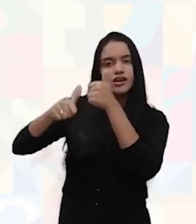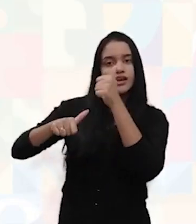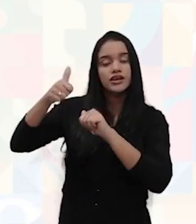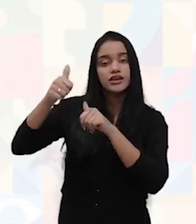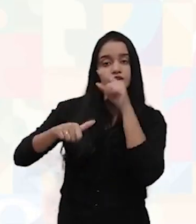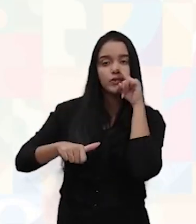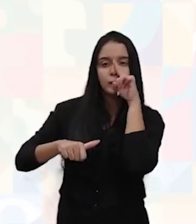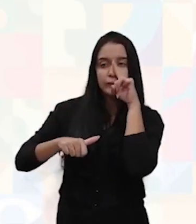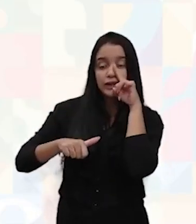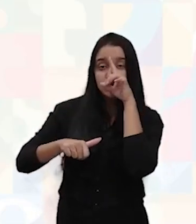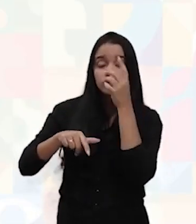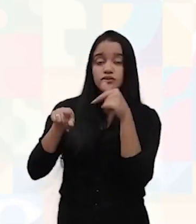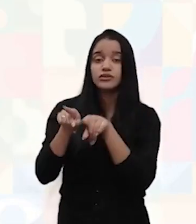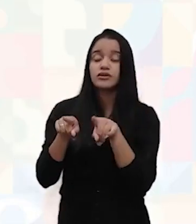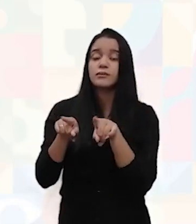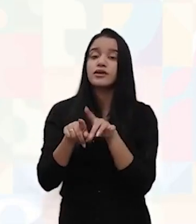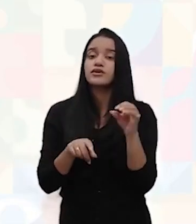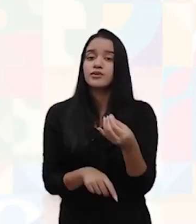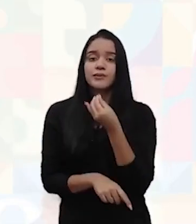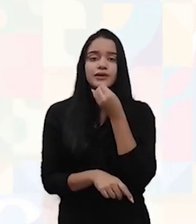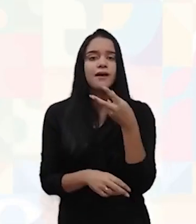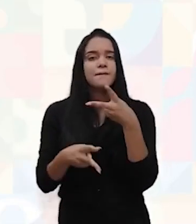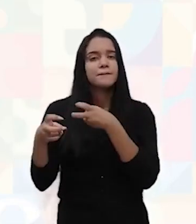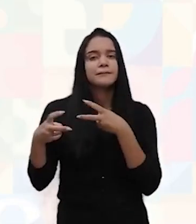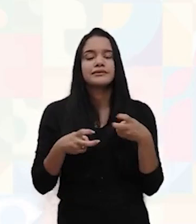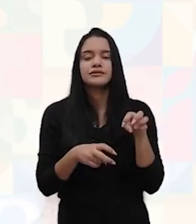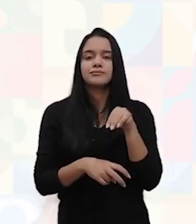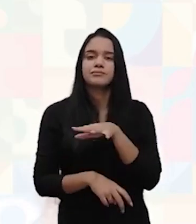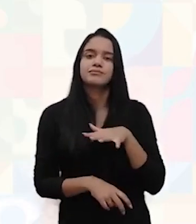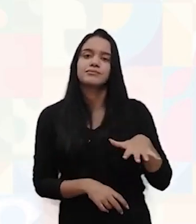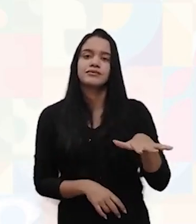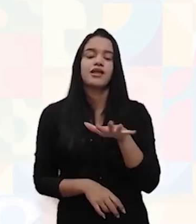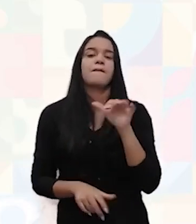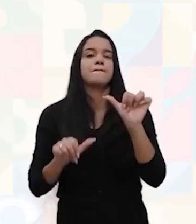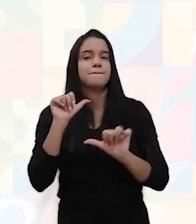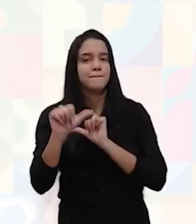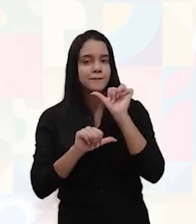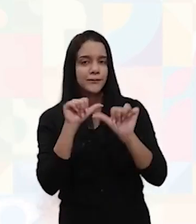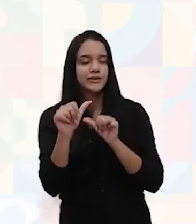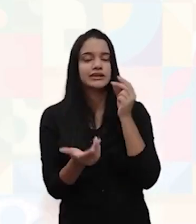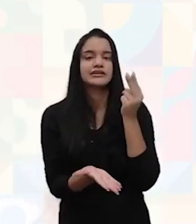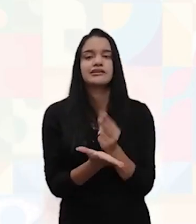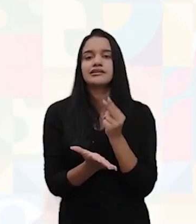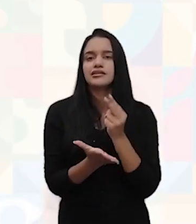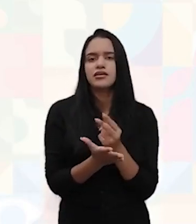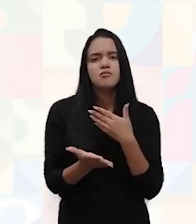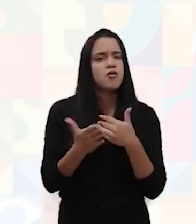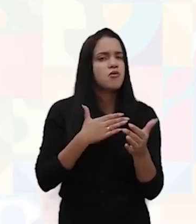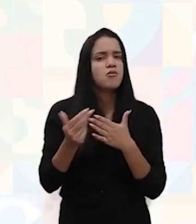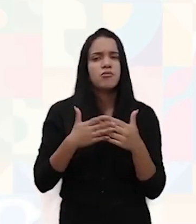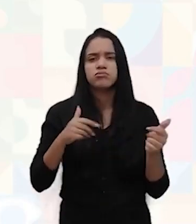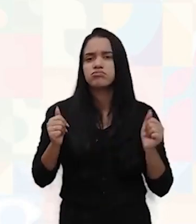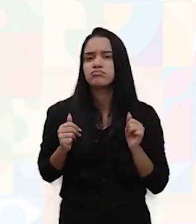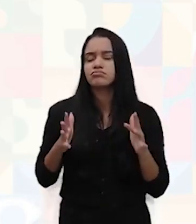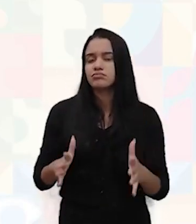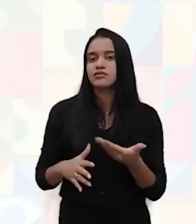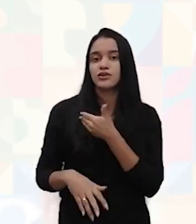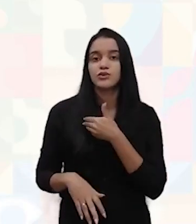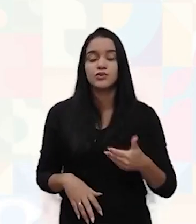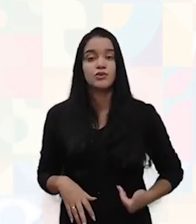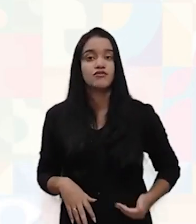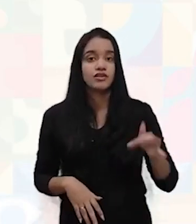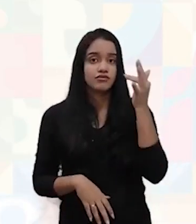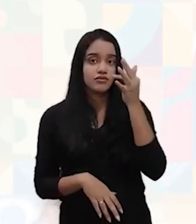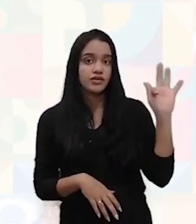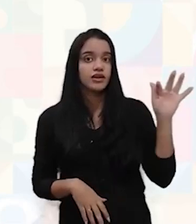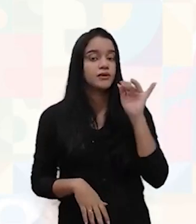oportunidades. Identifique que o mercado está em constante mudança. Então, qualquer atuação do governo federal, por